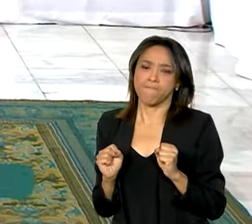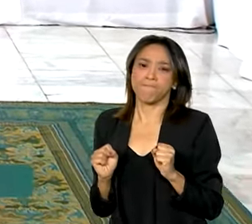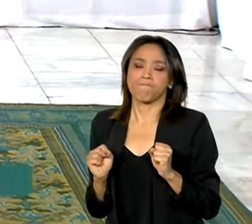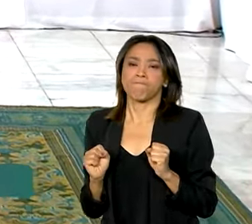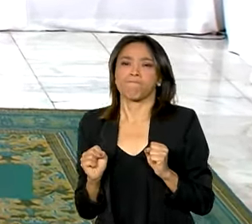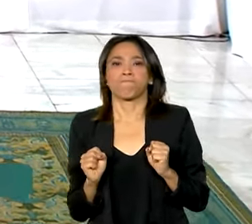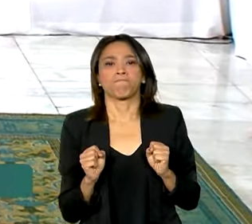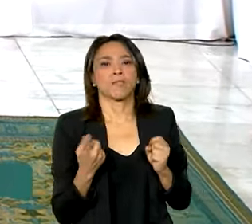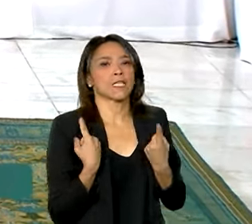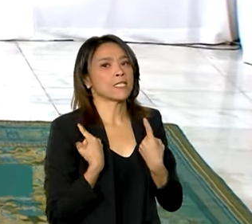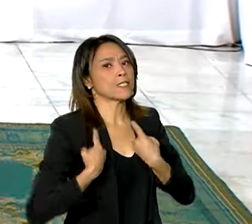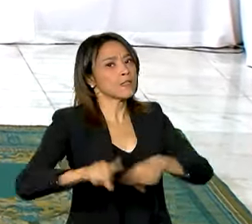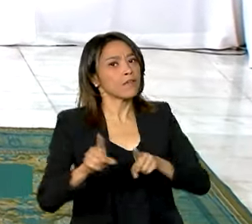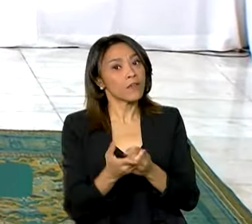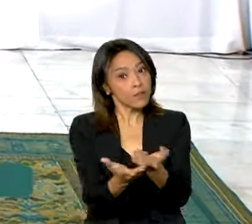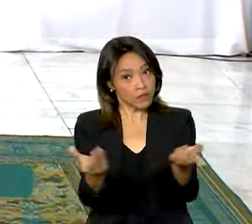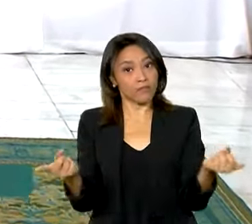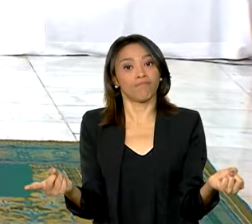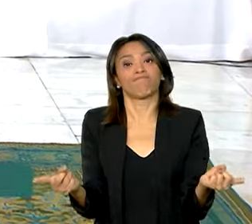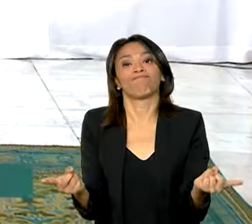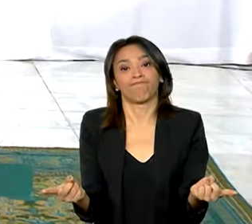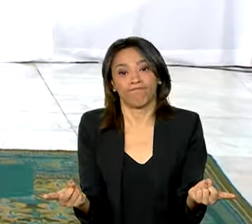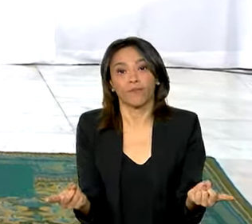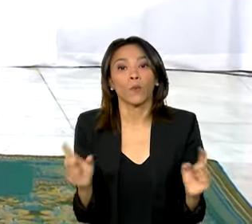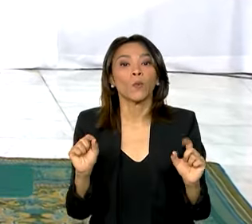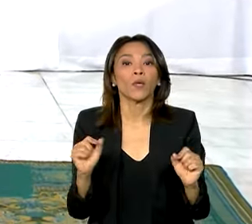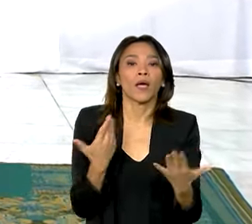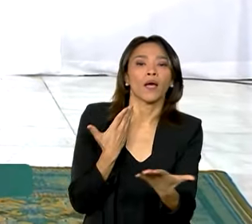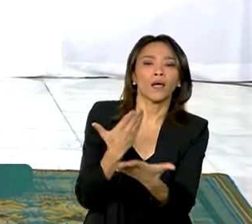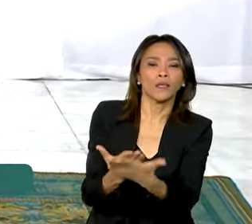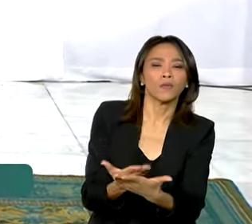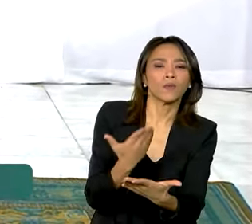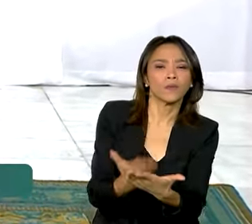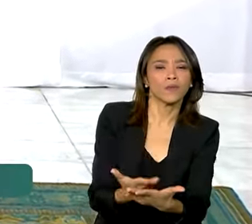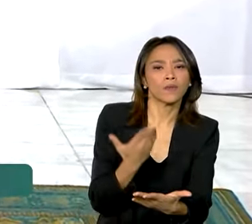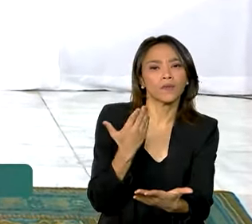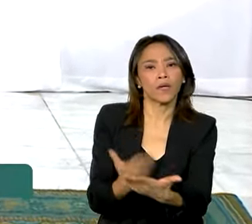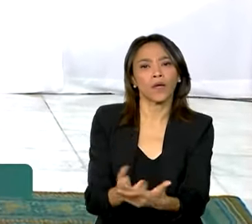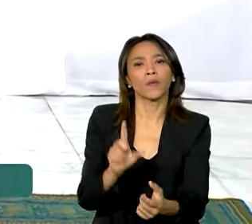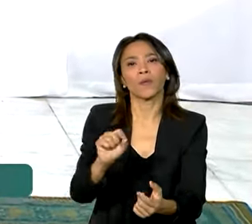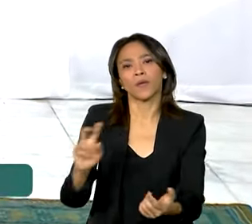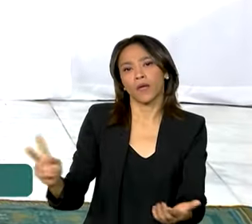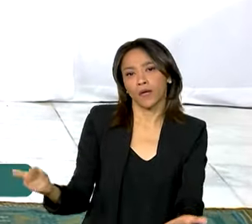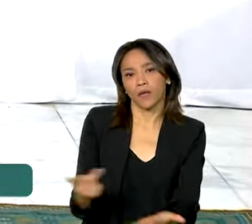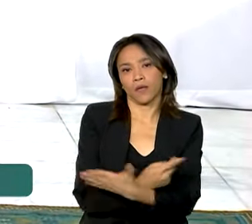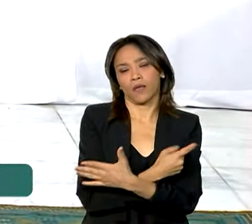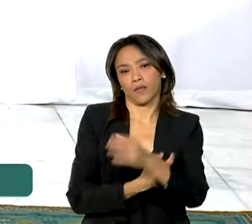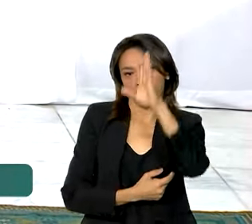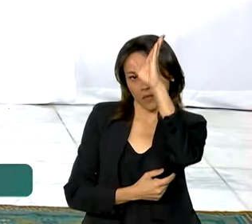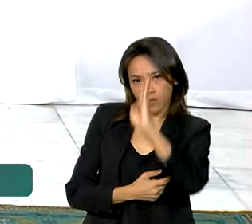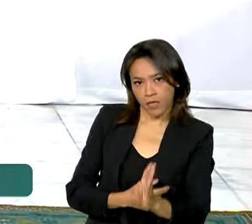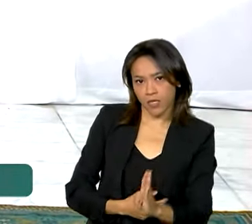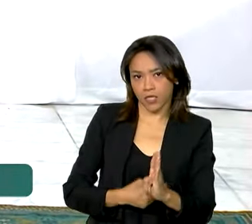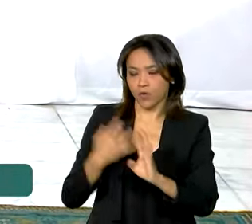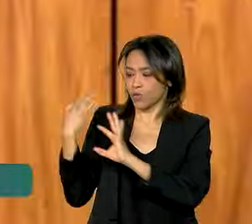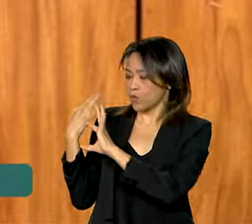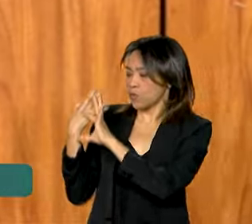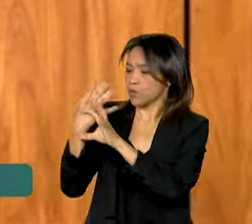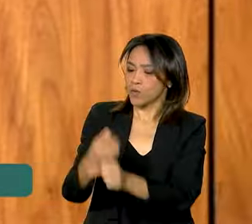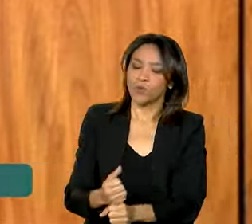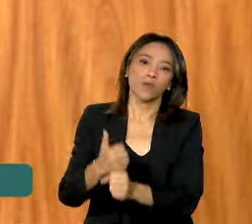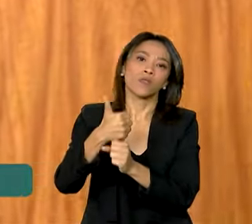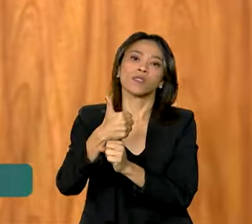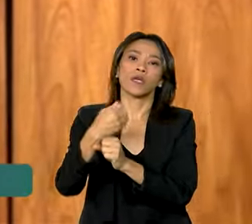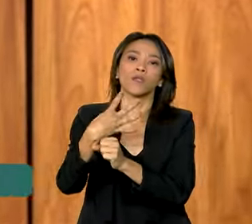desafiar vocês a estudarem o que aconteceu no Brasil nesses últimos 14